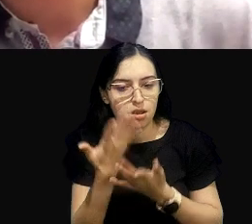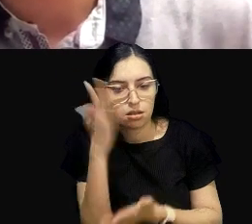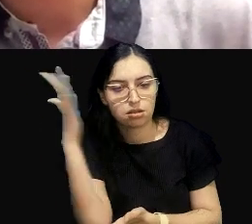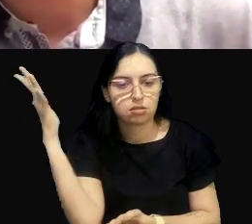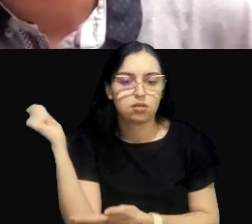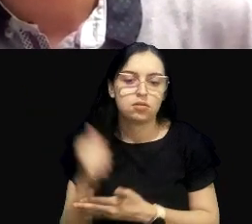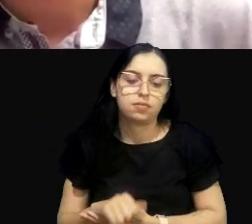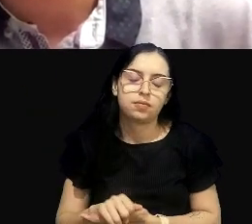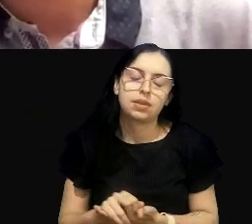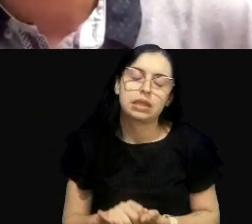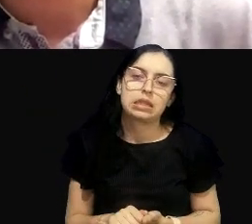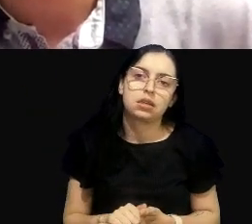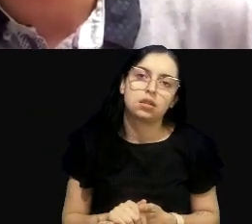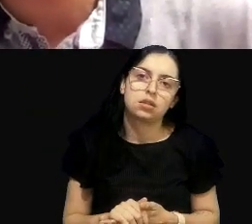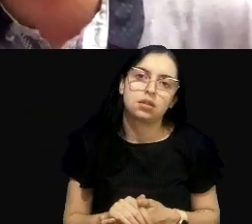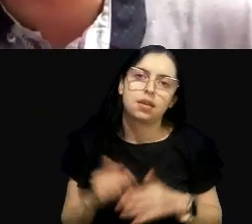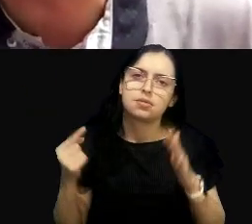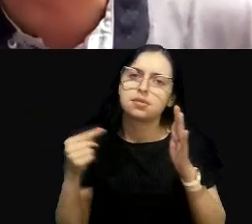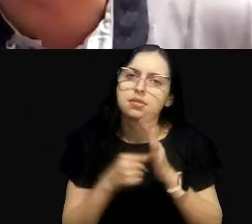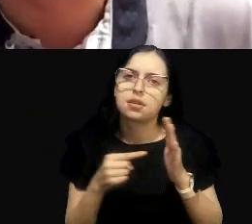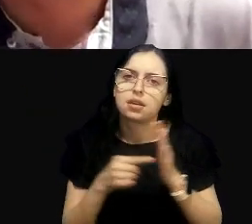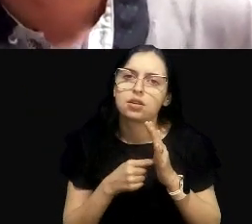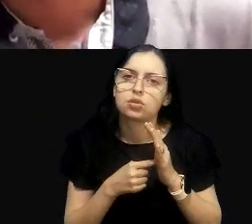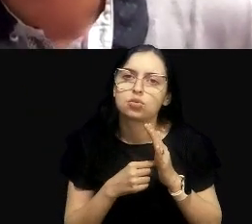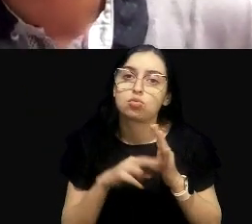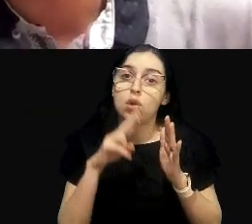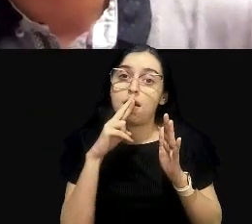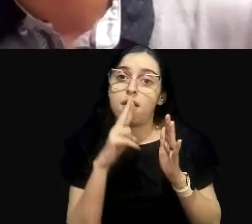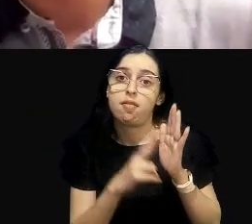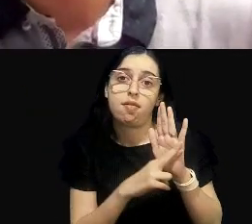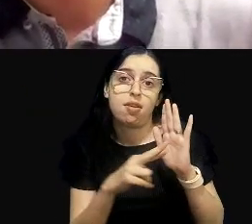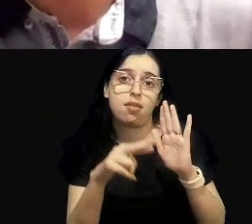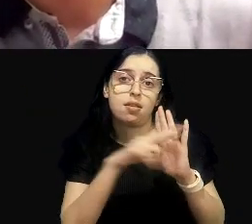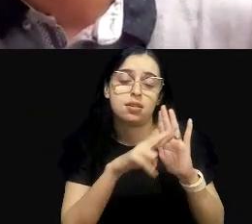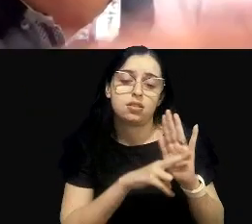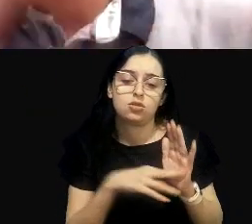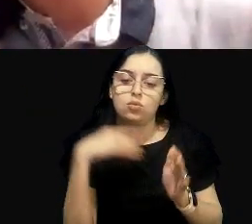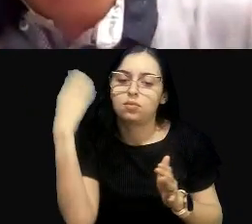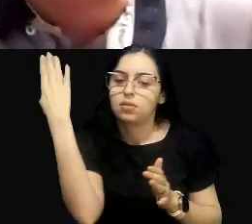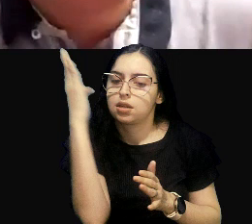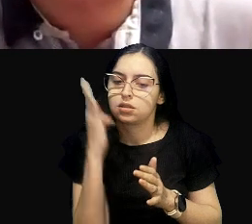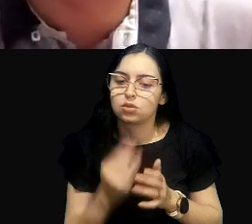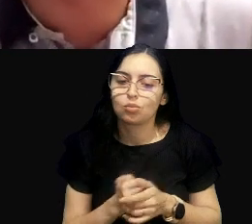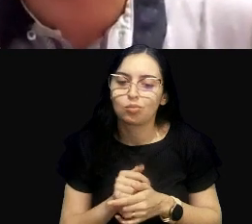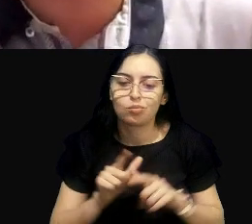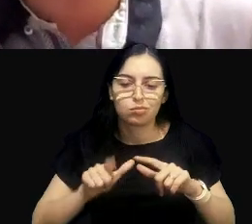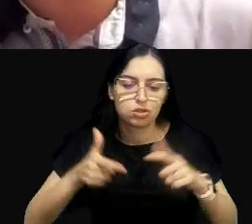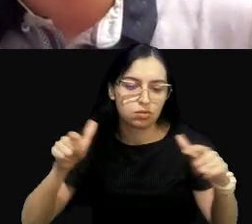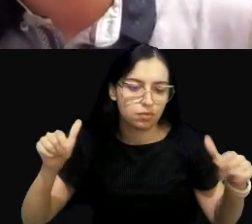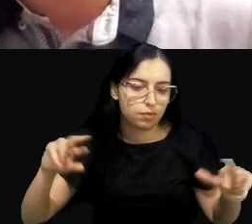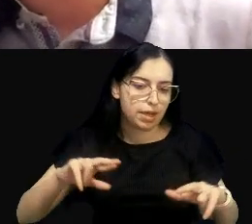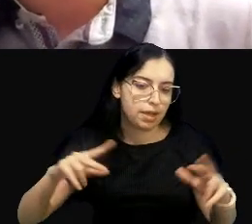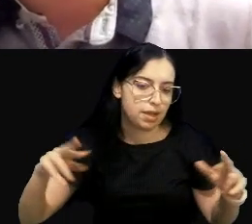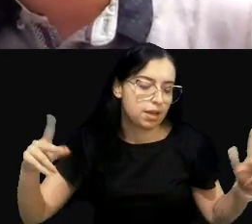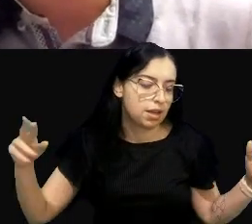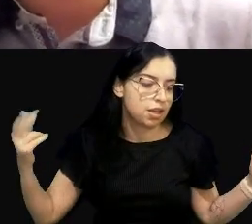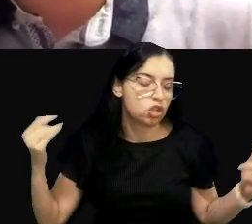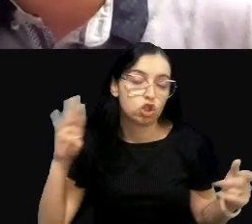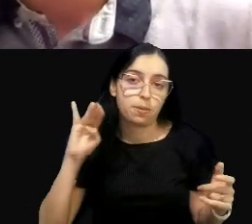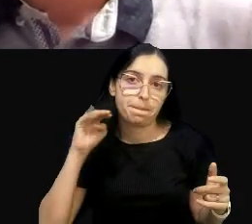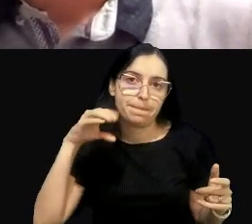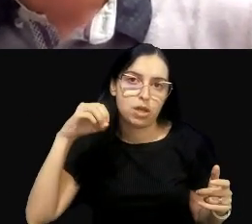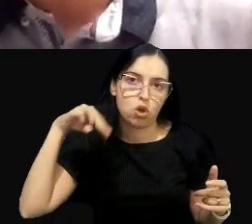a gente ter acesso a condições de referência. Então, o Brasil tem muitos biomas diferentes, a gente deveria